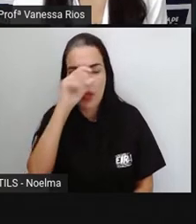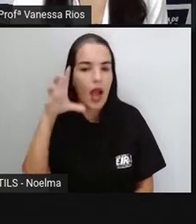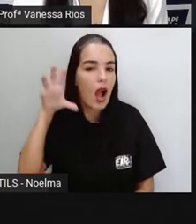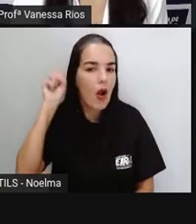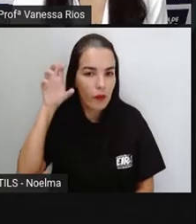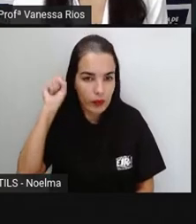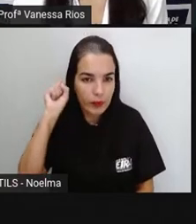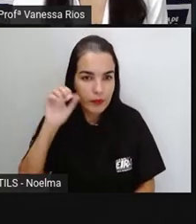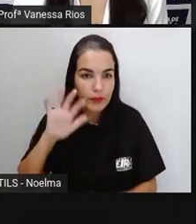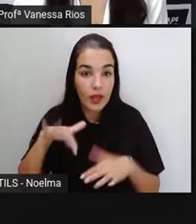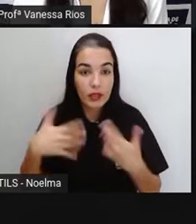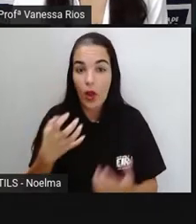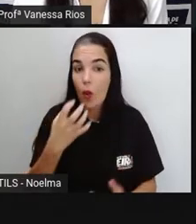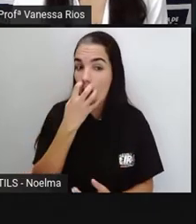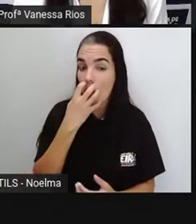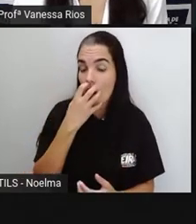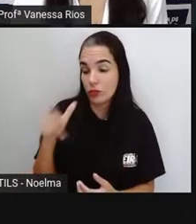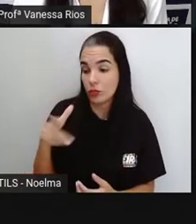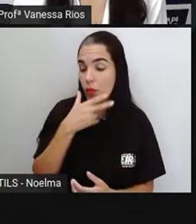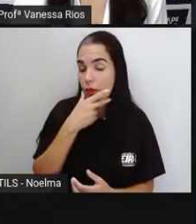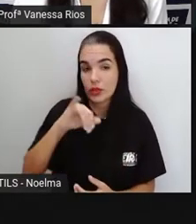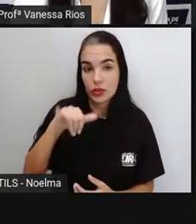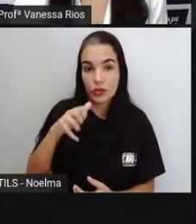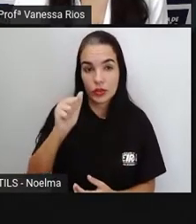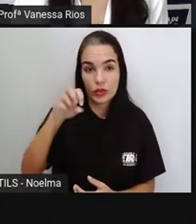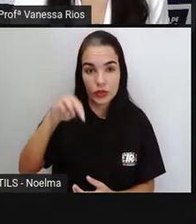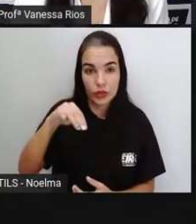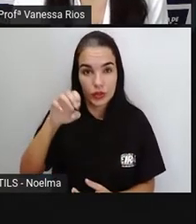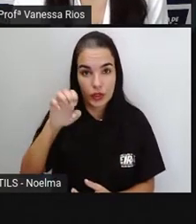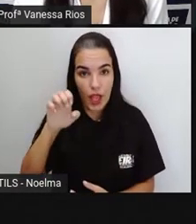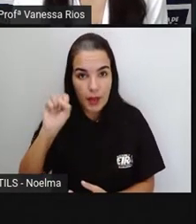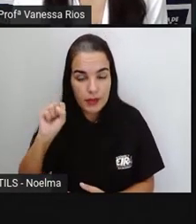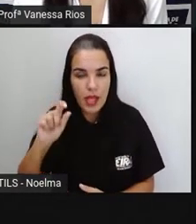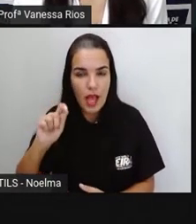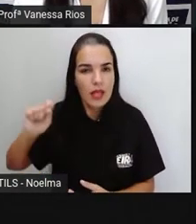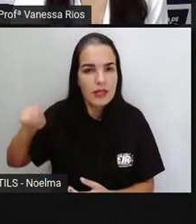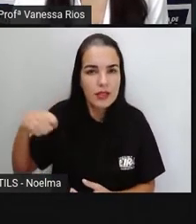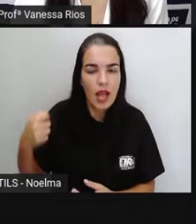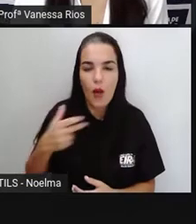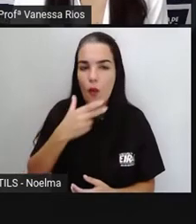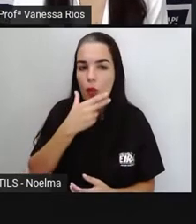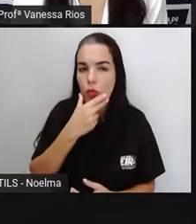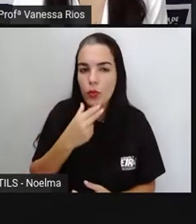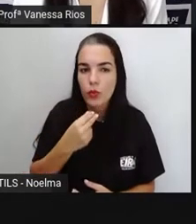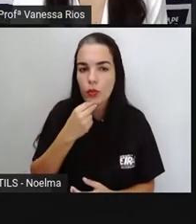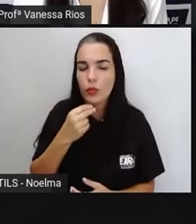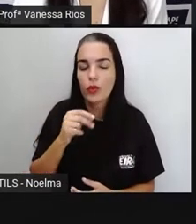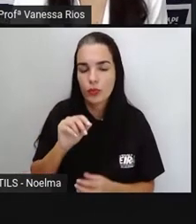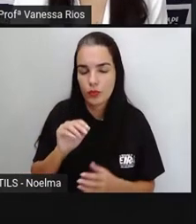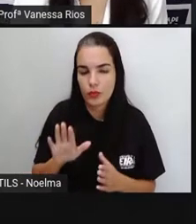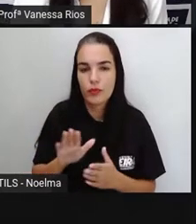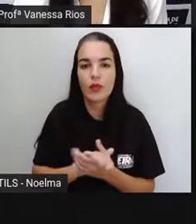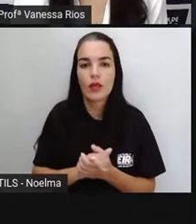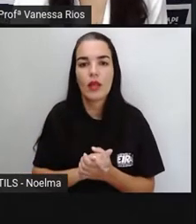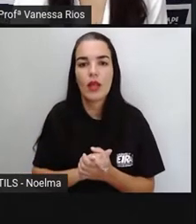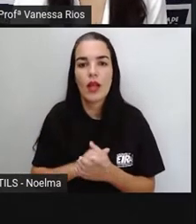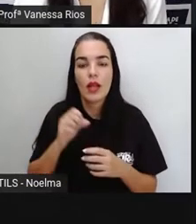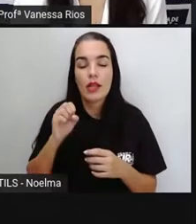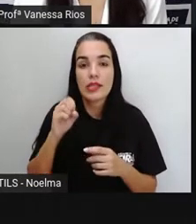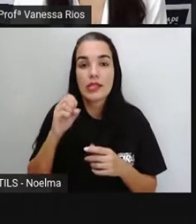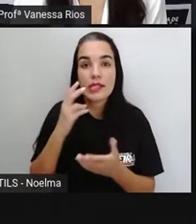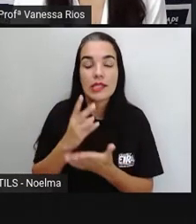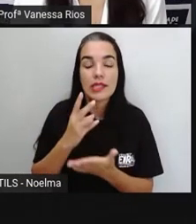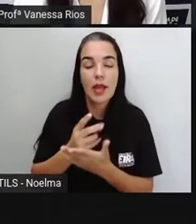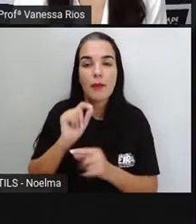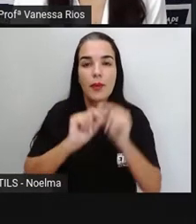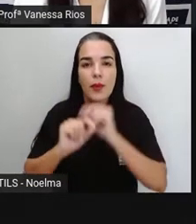O cão de James é o labrador Kurt, que o alerta quando ele precisa acordar de manhã, quando